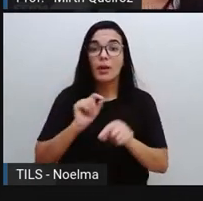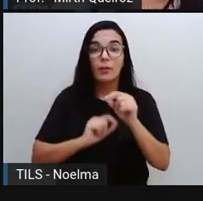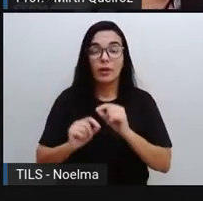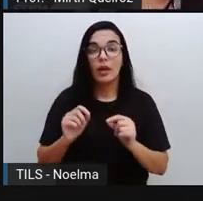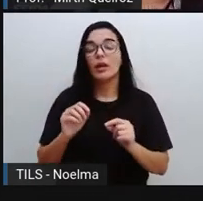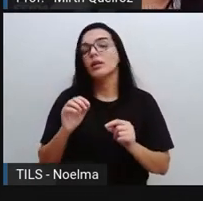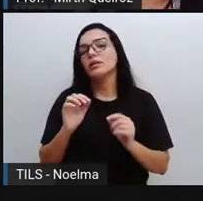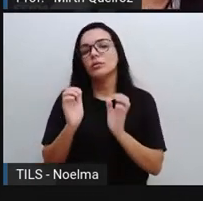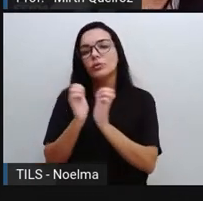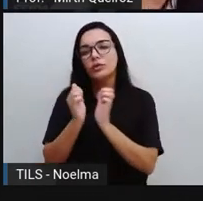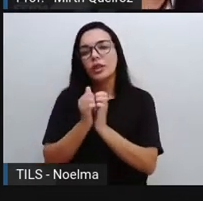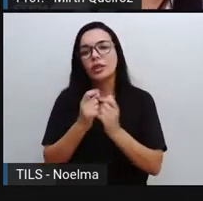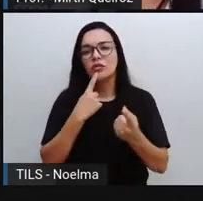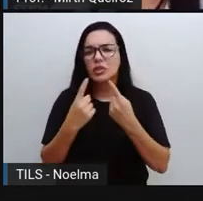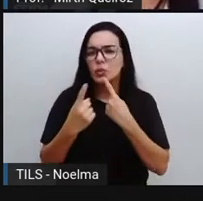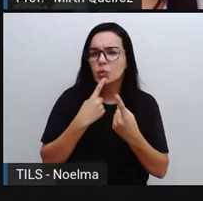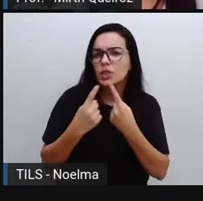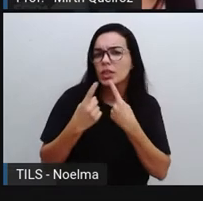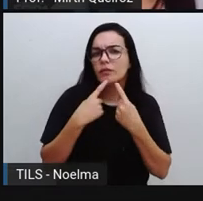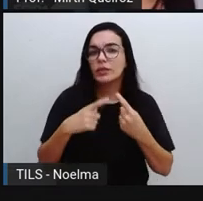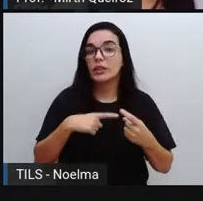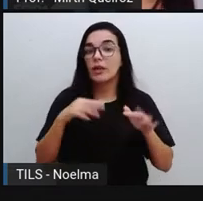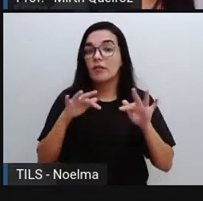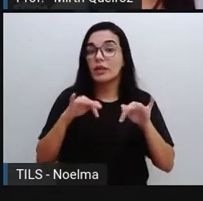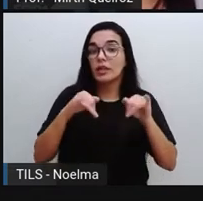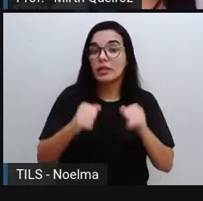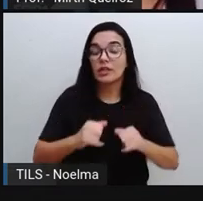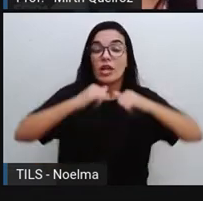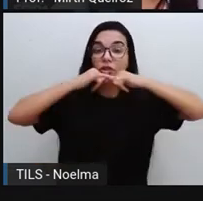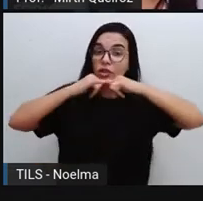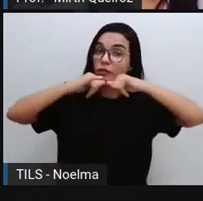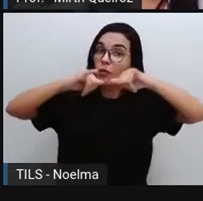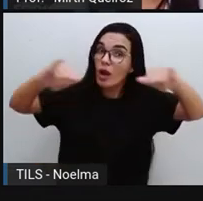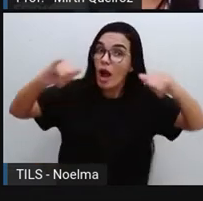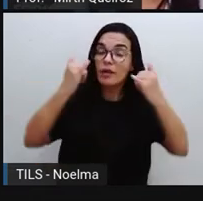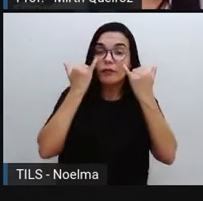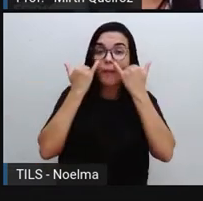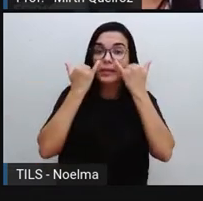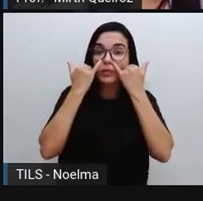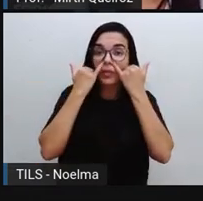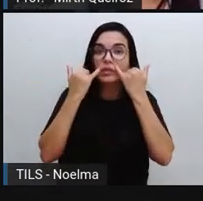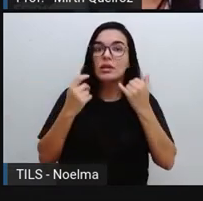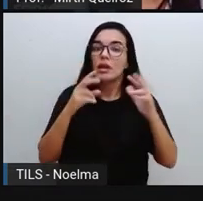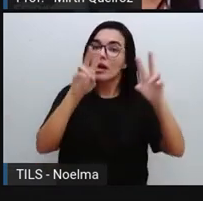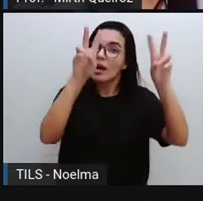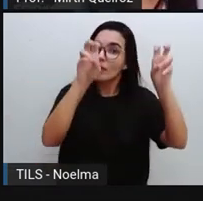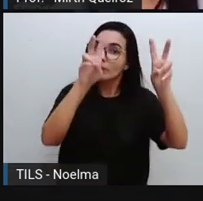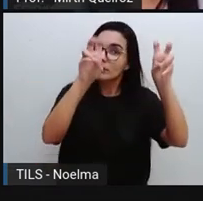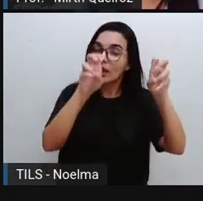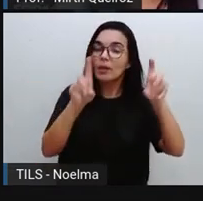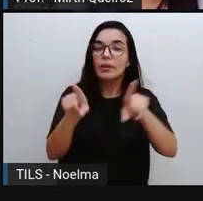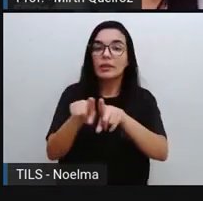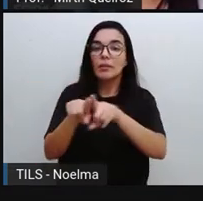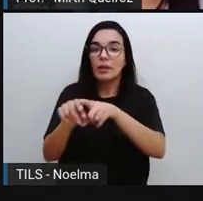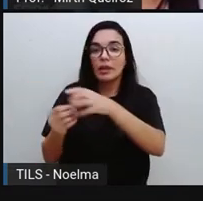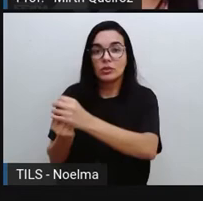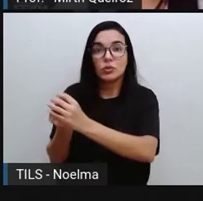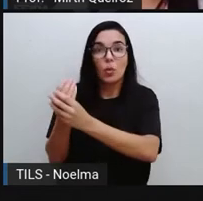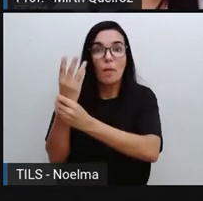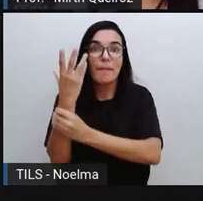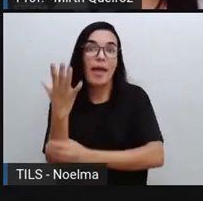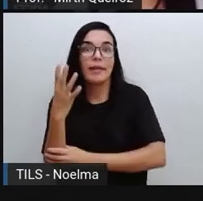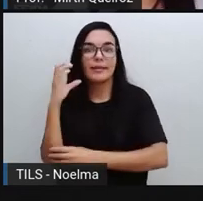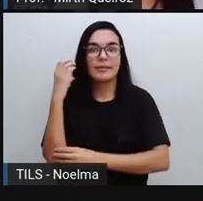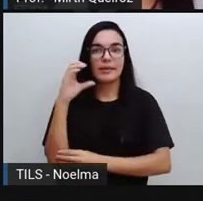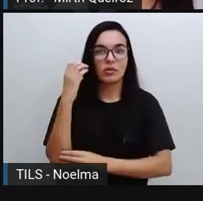gênero discursivo que tem, por finalidade, divulgar informações relacionadas a